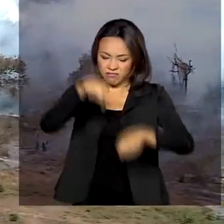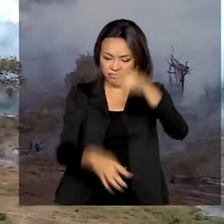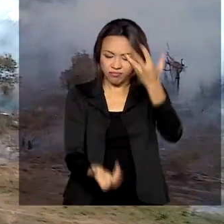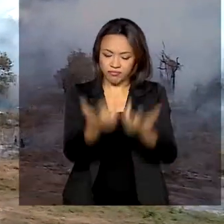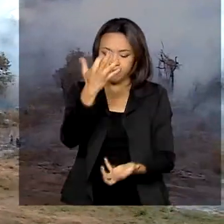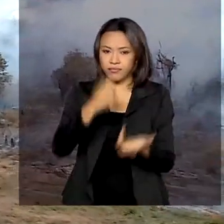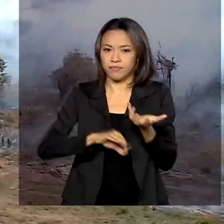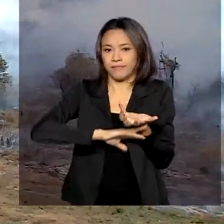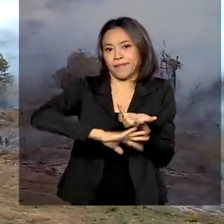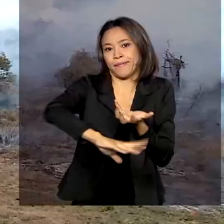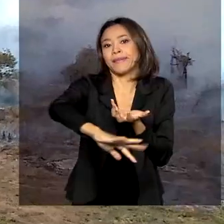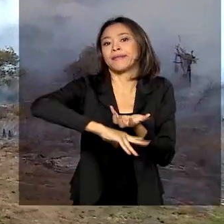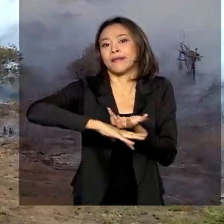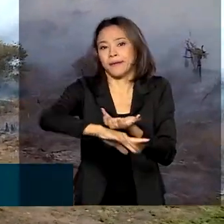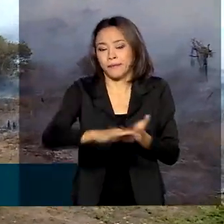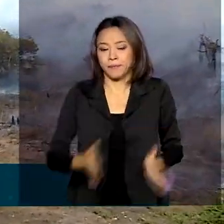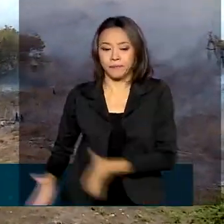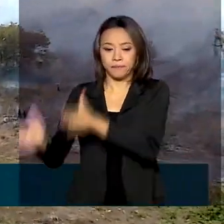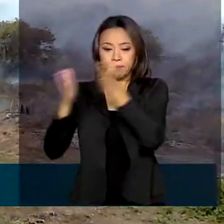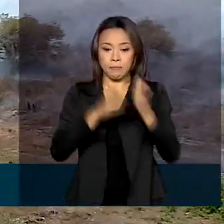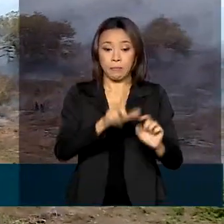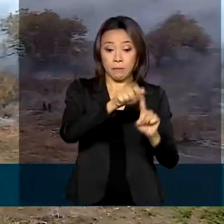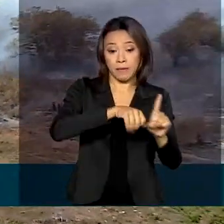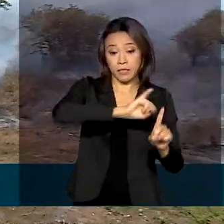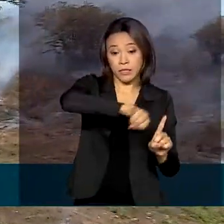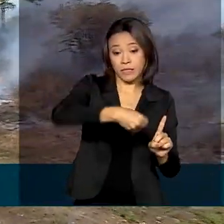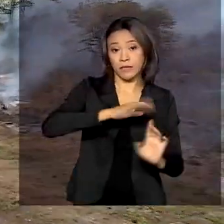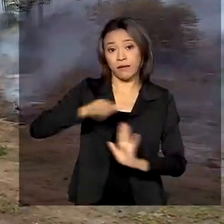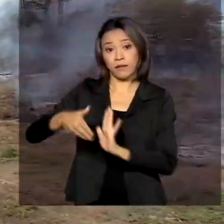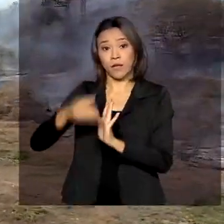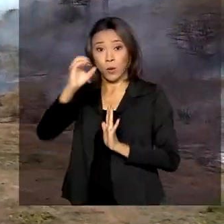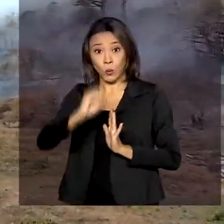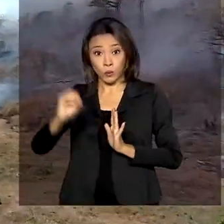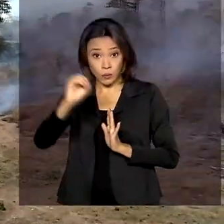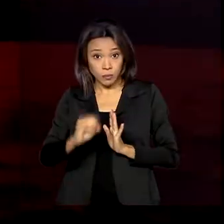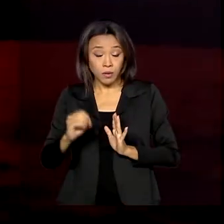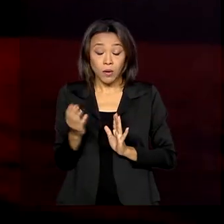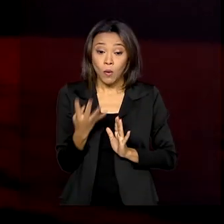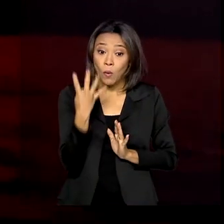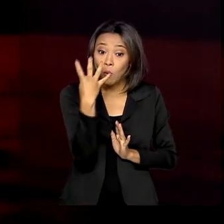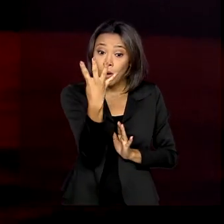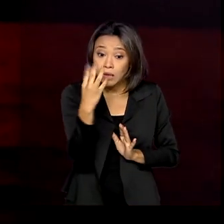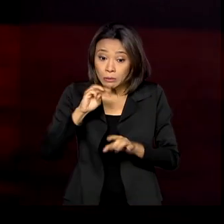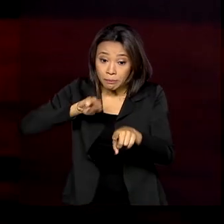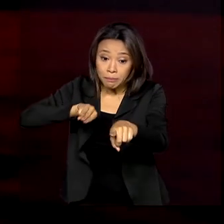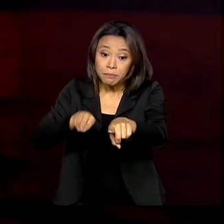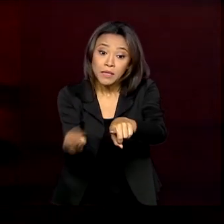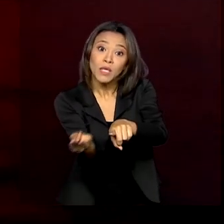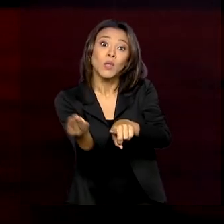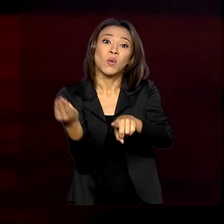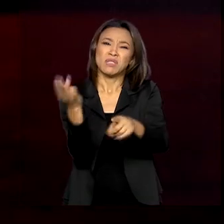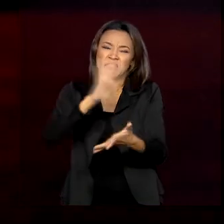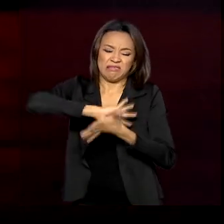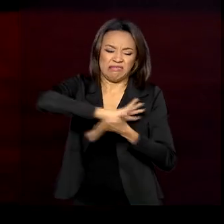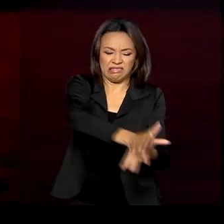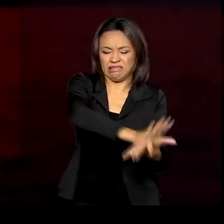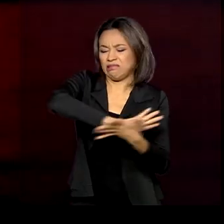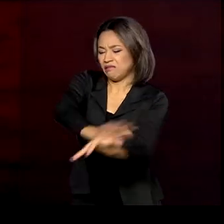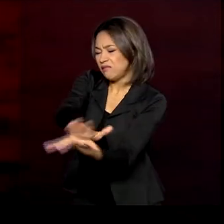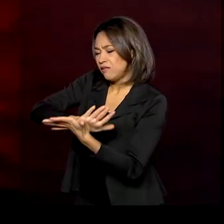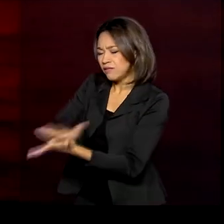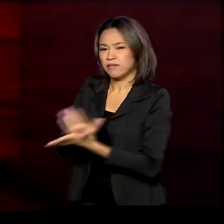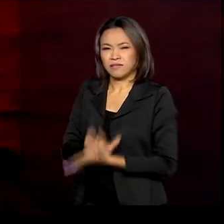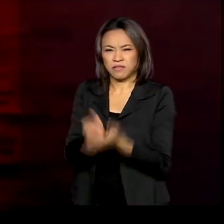Entre janeiro e outubro, foram quase 4 milhões de hectares de áreas devastadas pelo fogo no